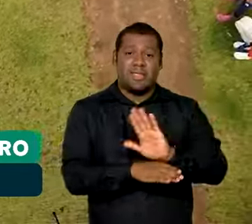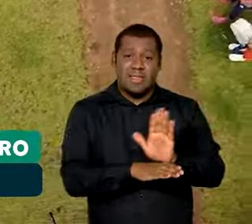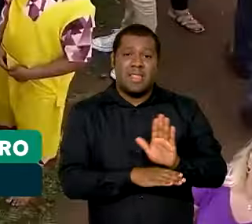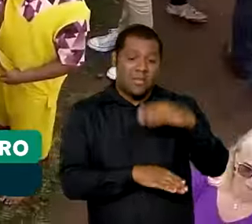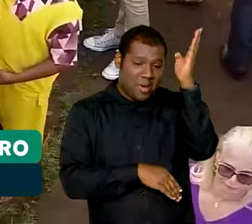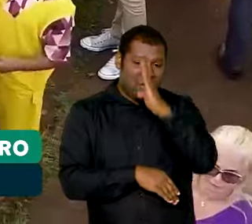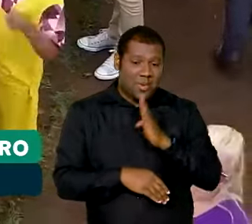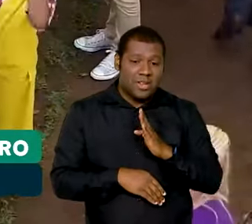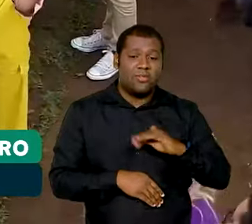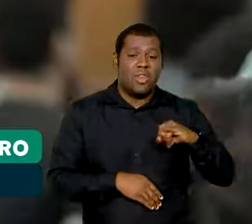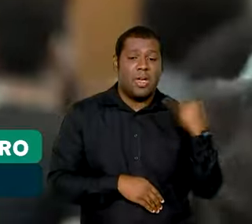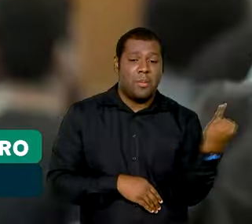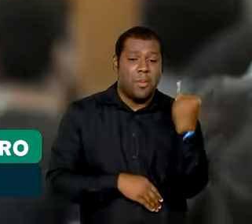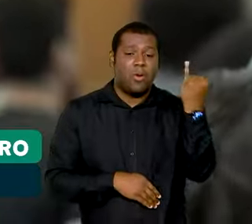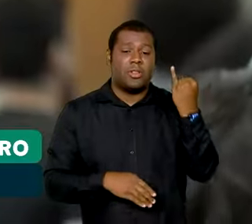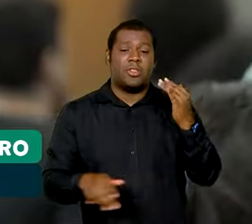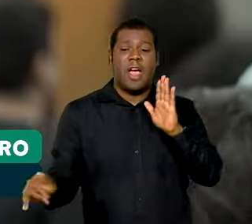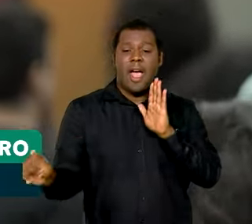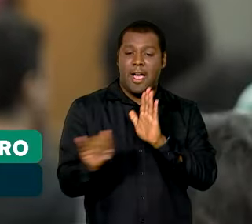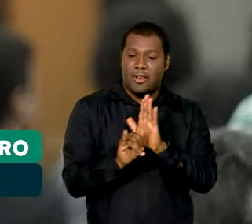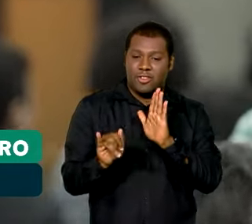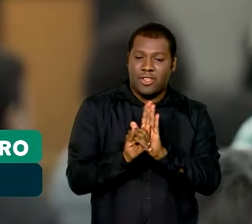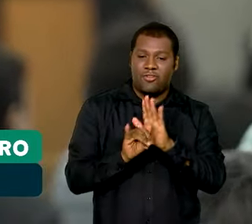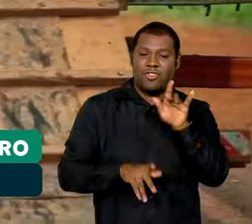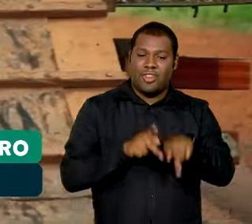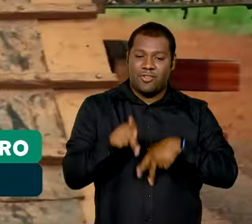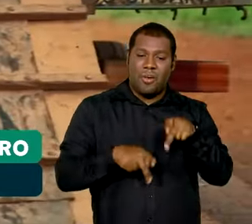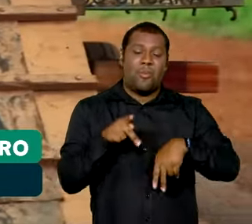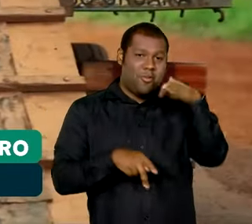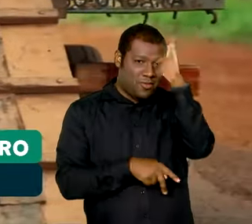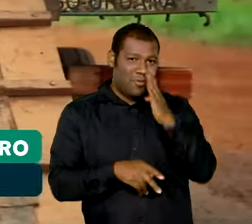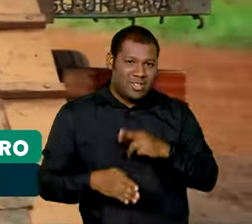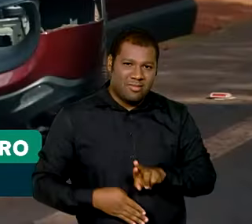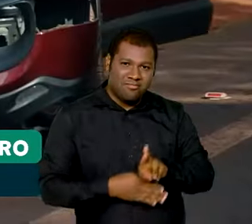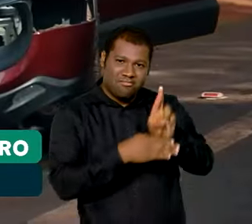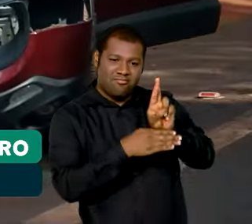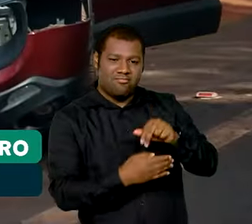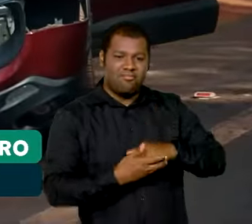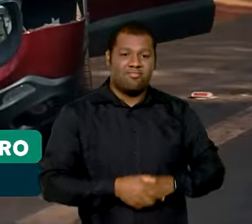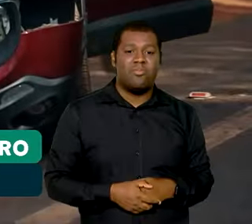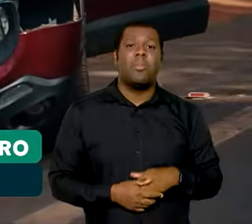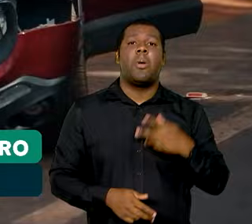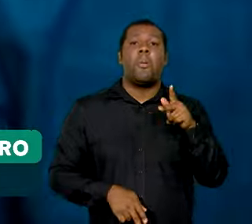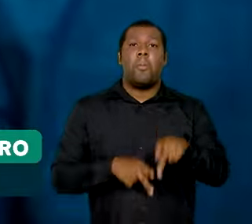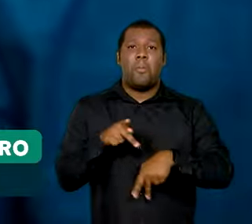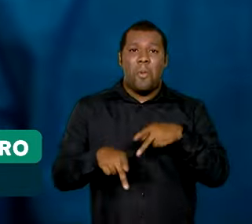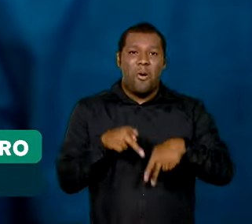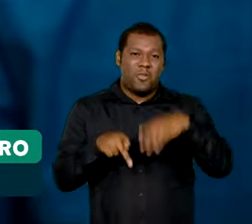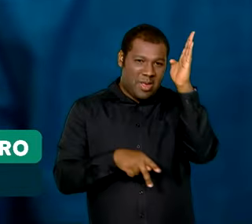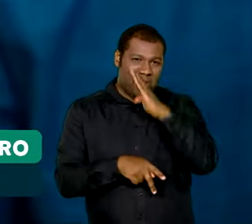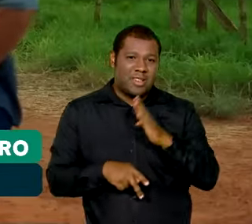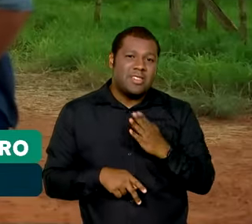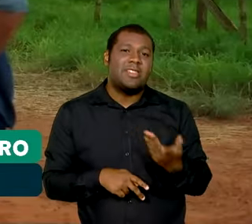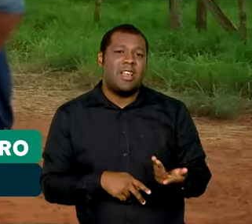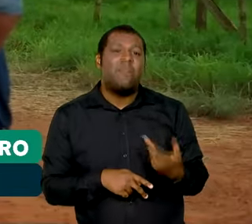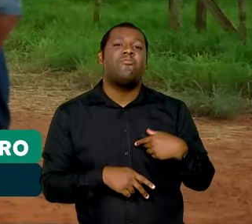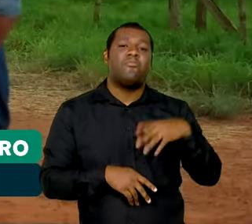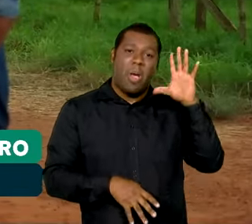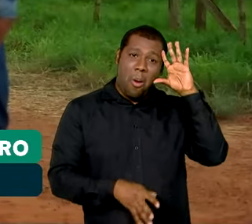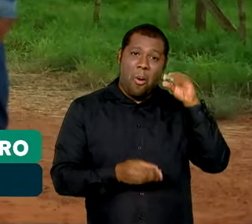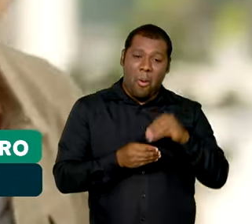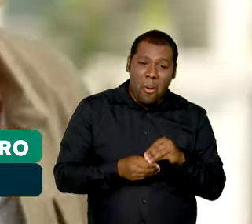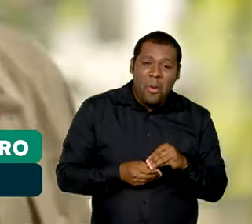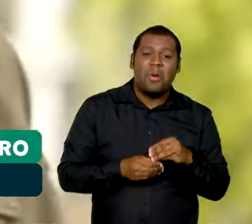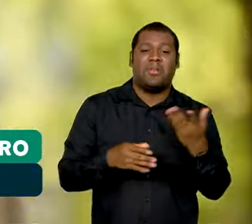está na identidade ali representada. O brasileiro se reconhece em cada produção, em cada